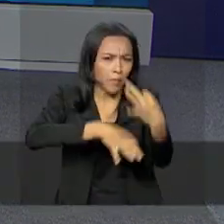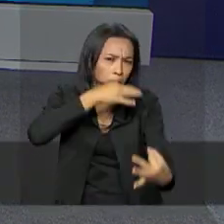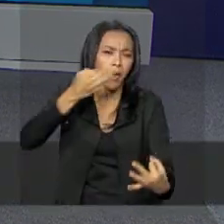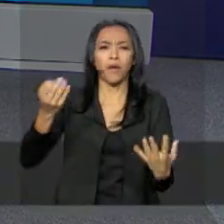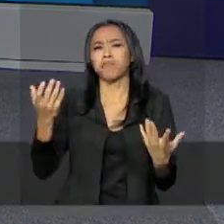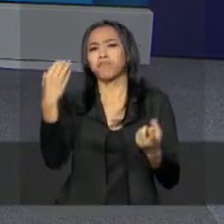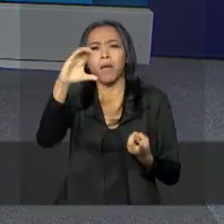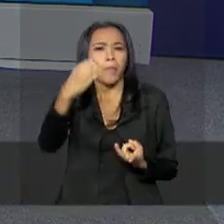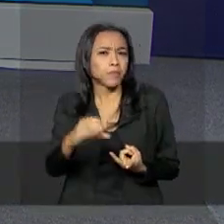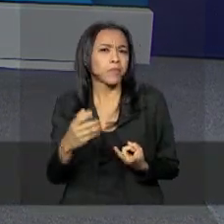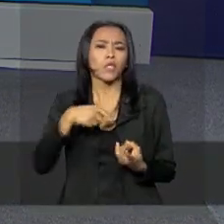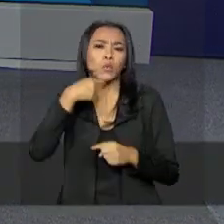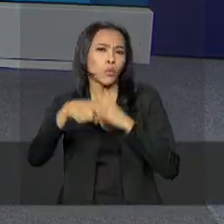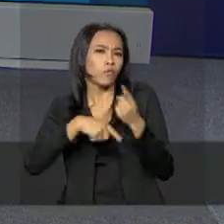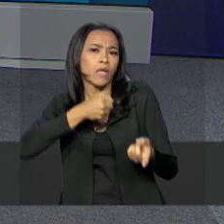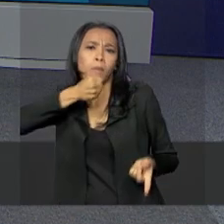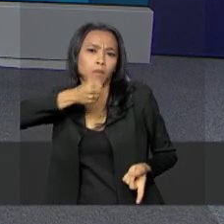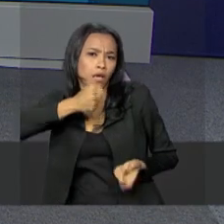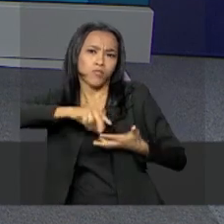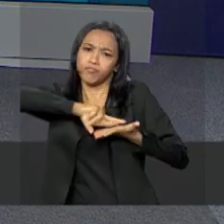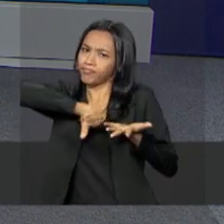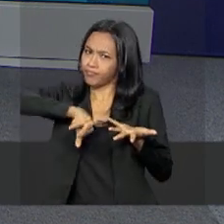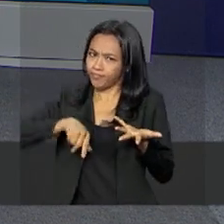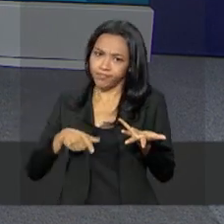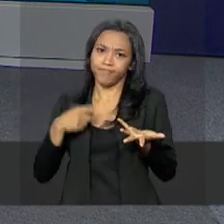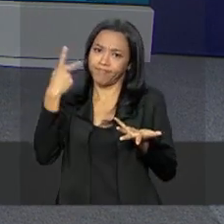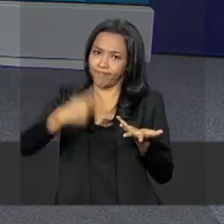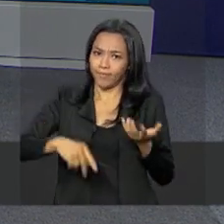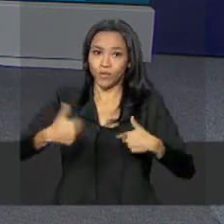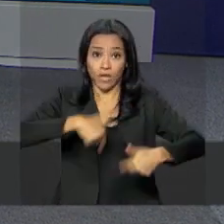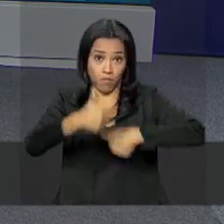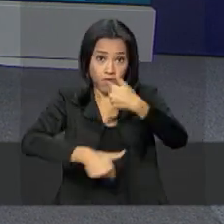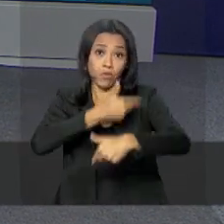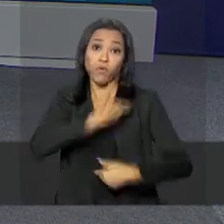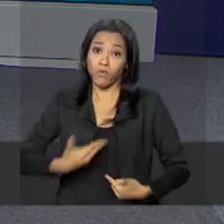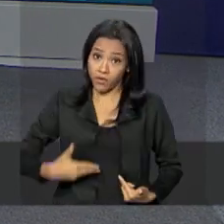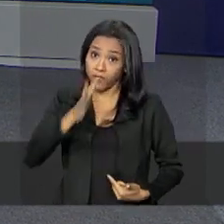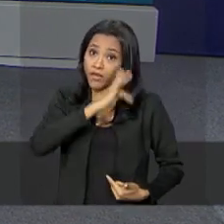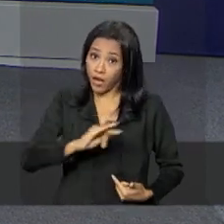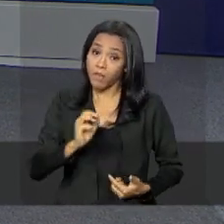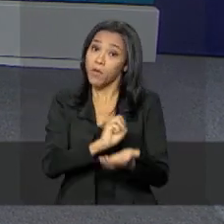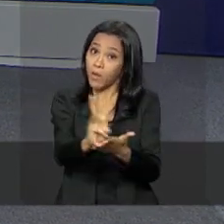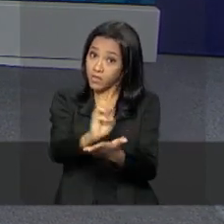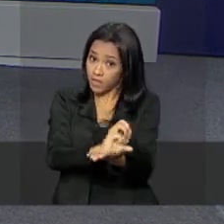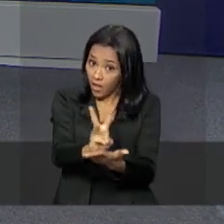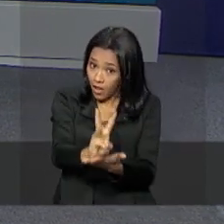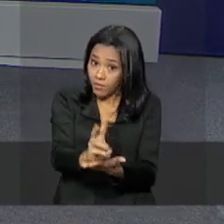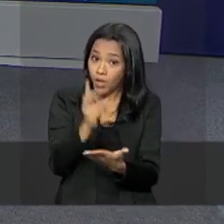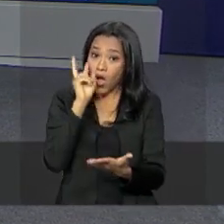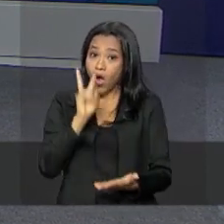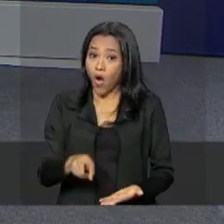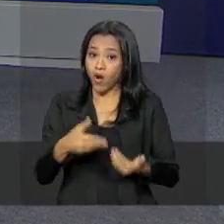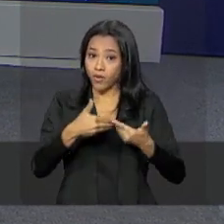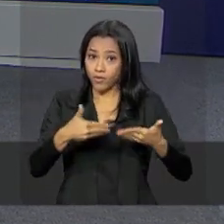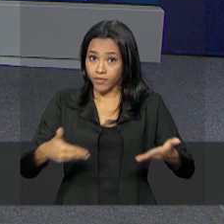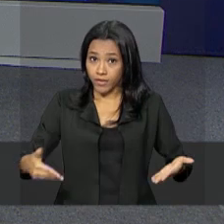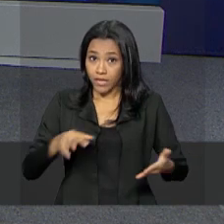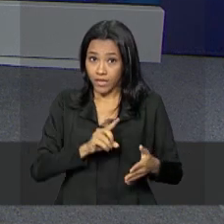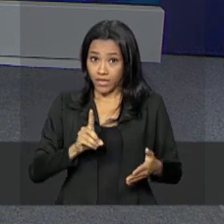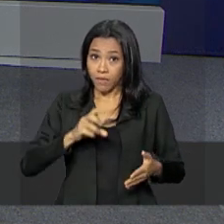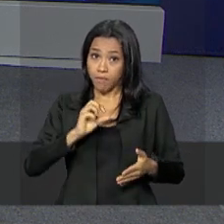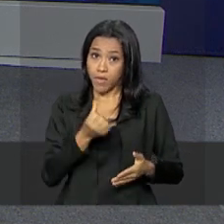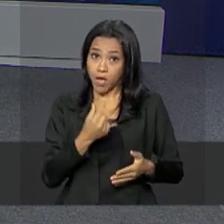reportagens e dúvidas sobre os programas e ações do governo federal para o nosso WhatsApp. Anote aí o telefone, DDD